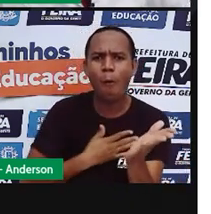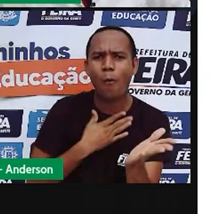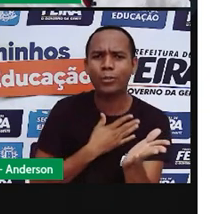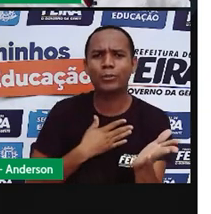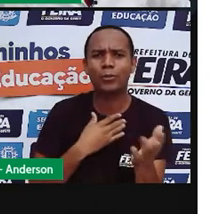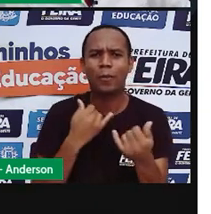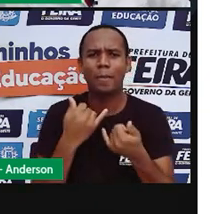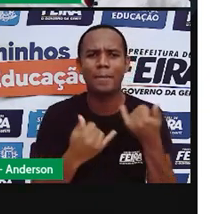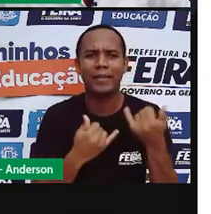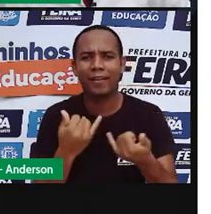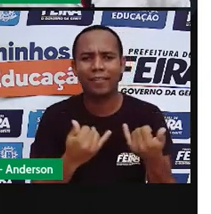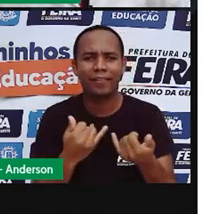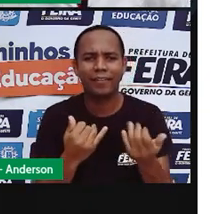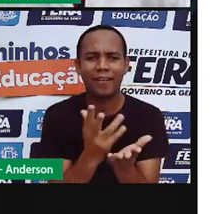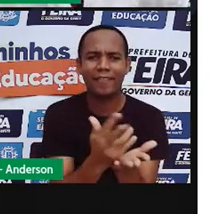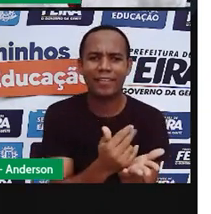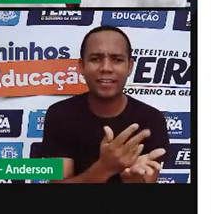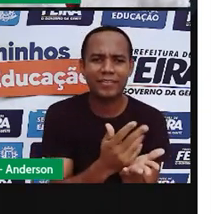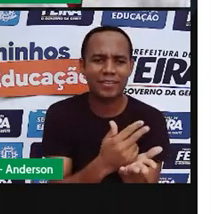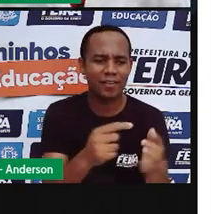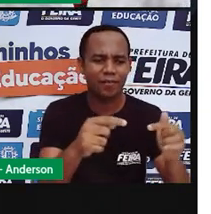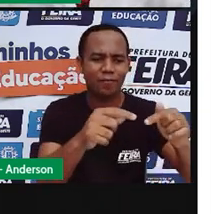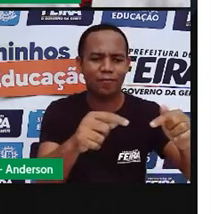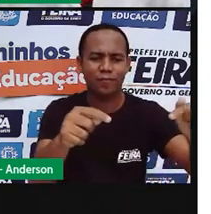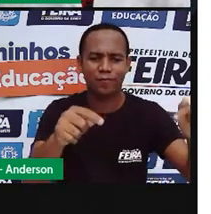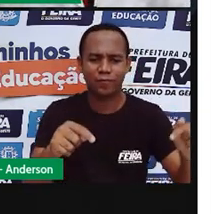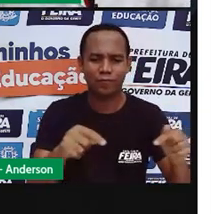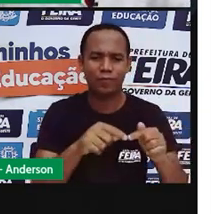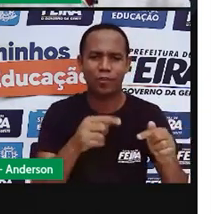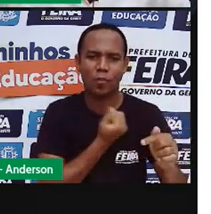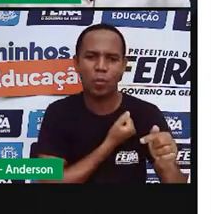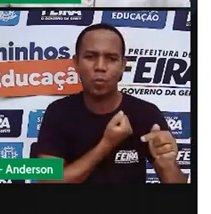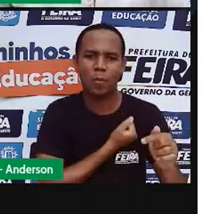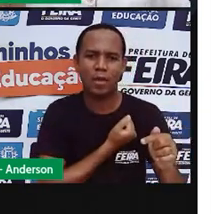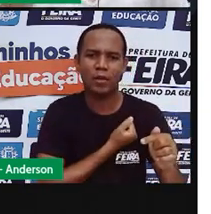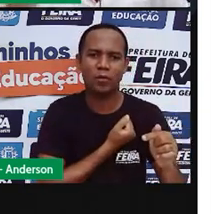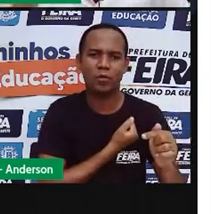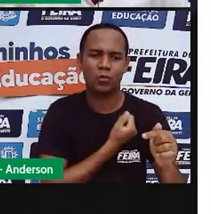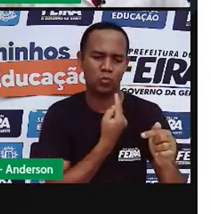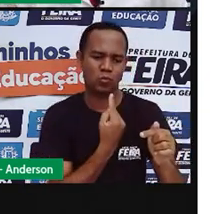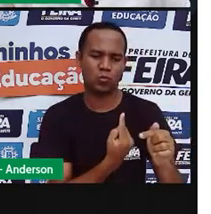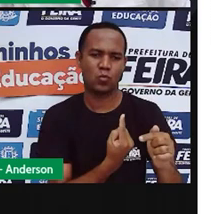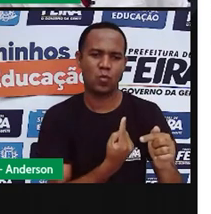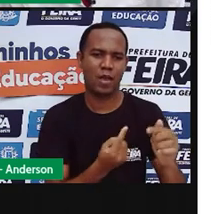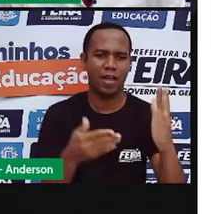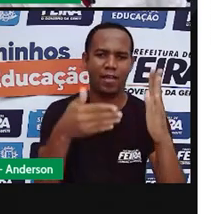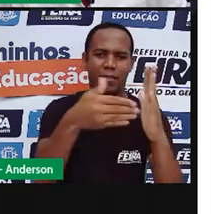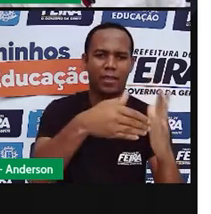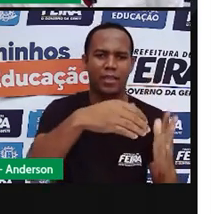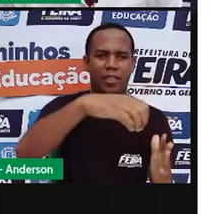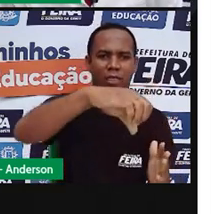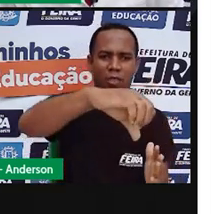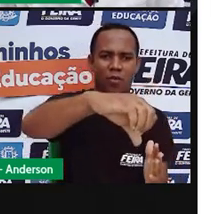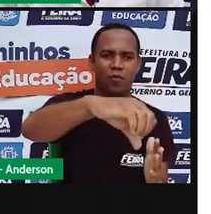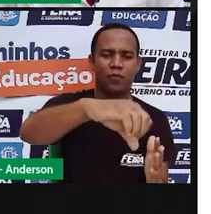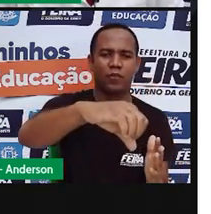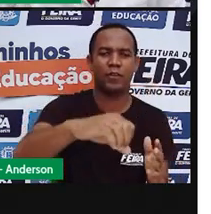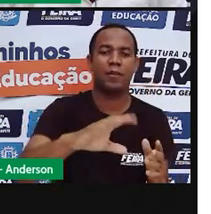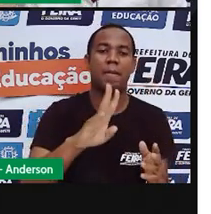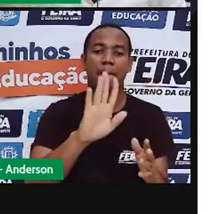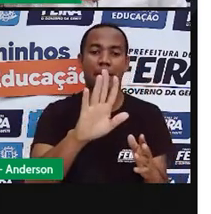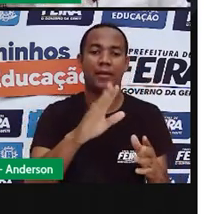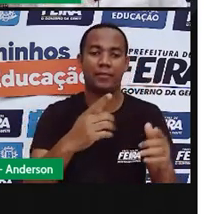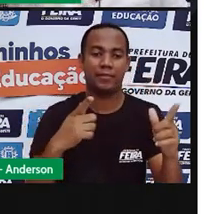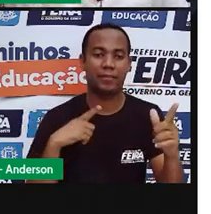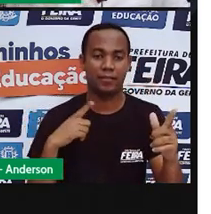consiste em um desenho formado por blocos numerados de 1 a 9. Na imagem aí tem o número 10, porque em alguns lugares,